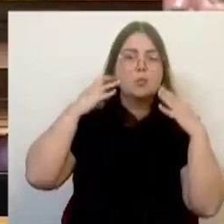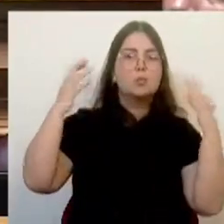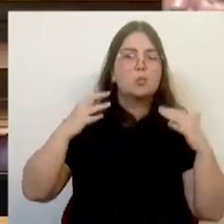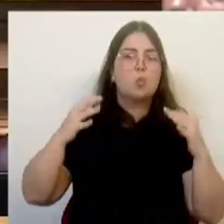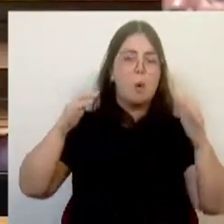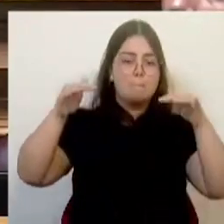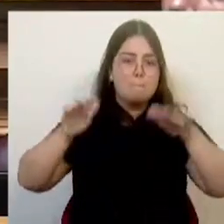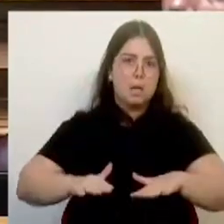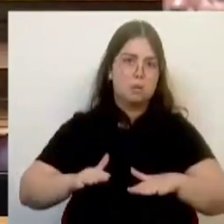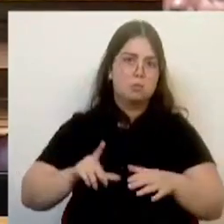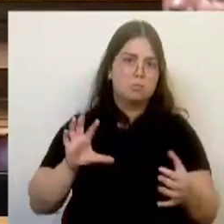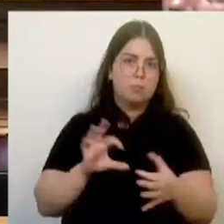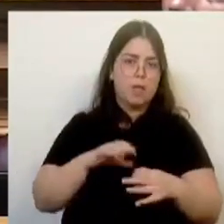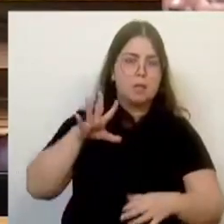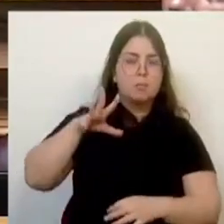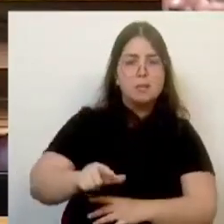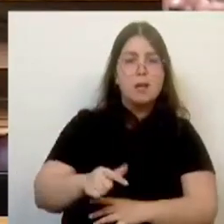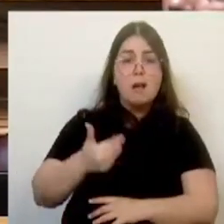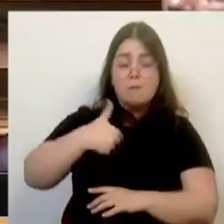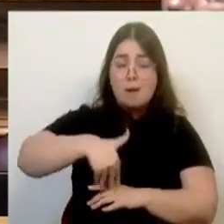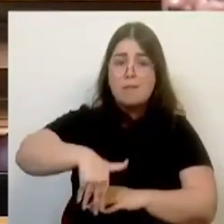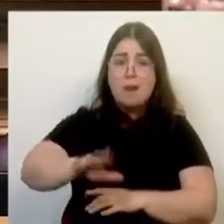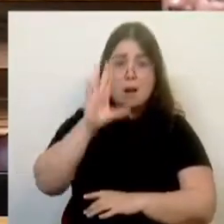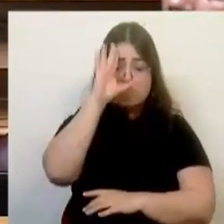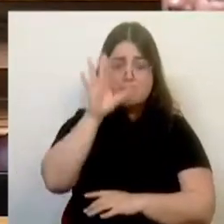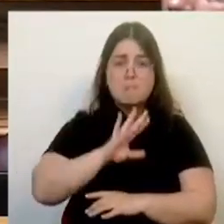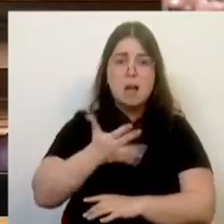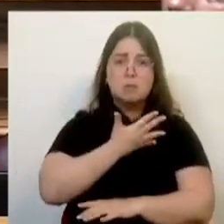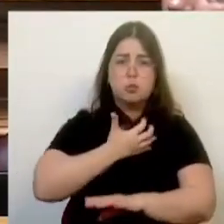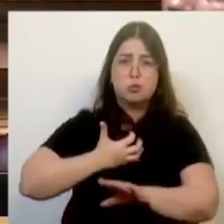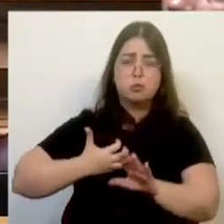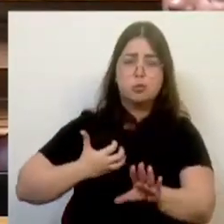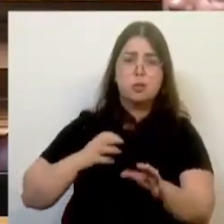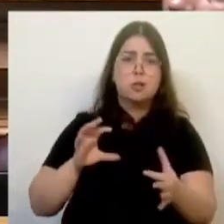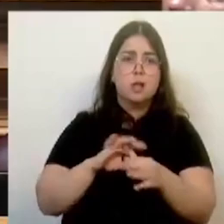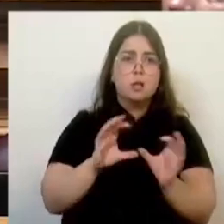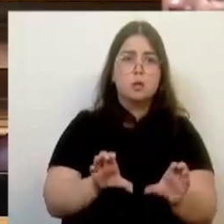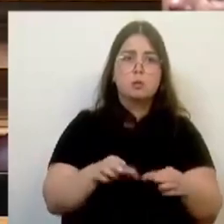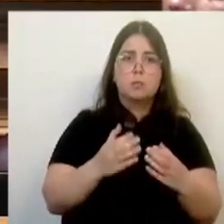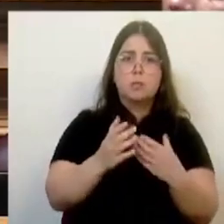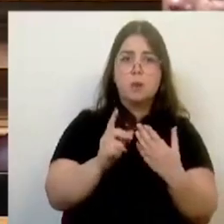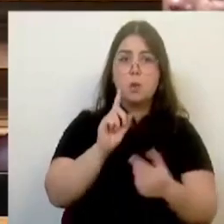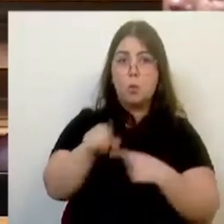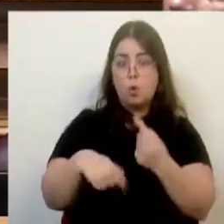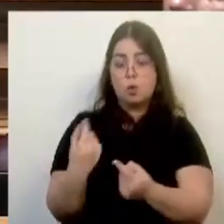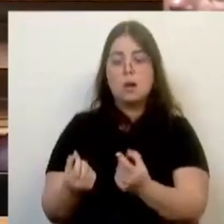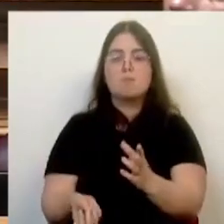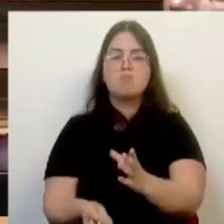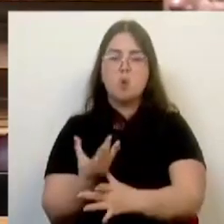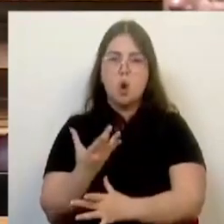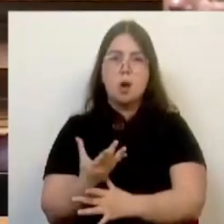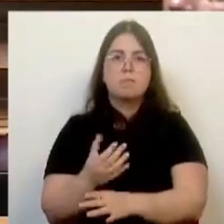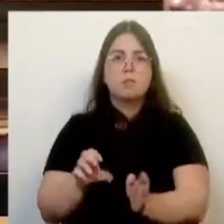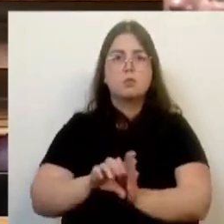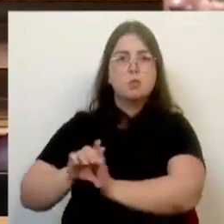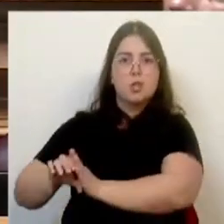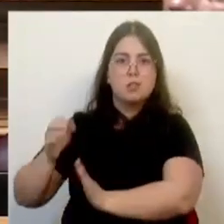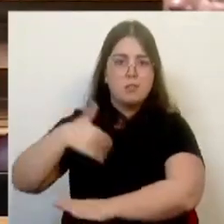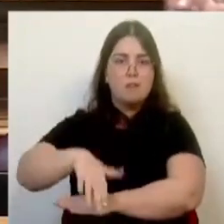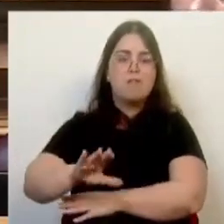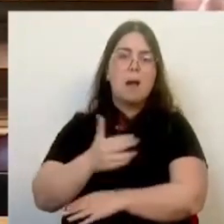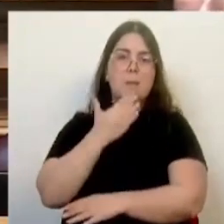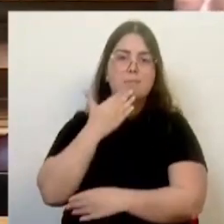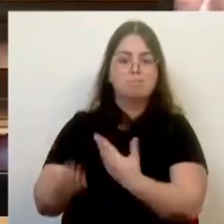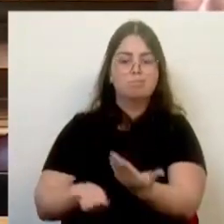nós que teremos em breve aqui uma nova discussão e uma proposta de uma outra comissão parlamentar de inquérito por parte do Chega, acho